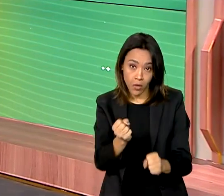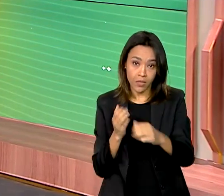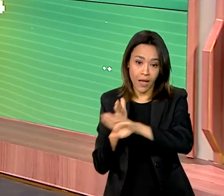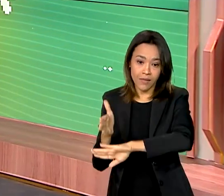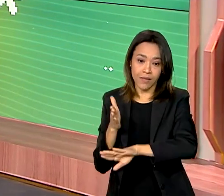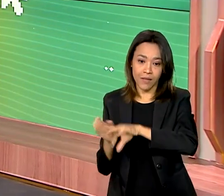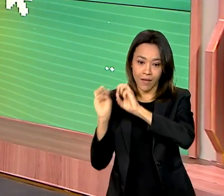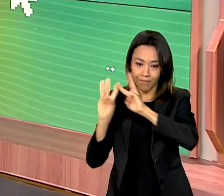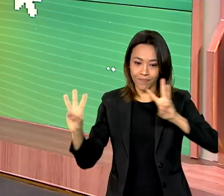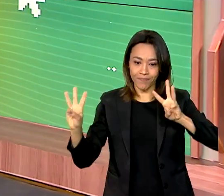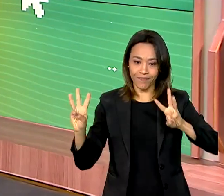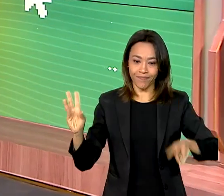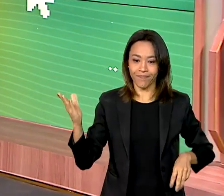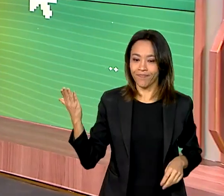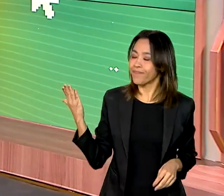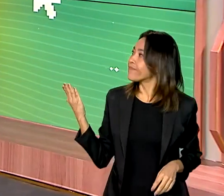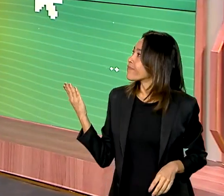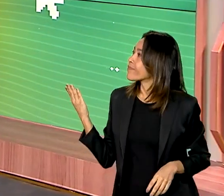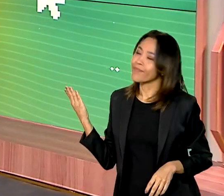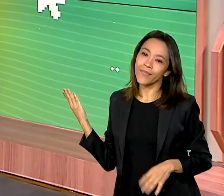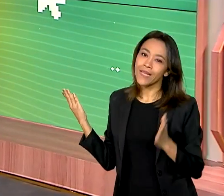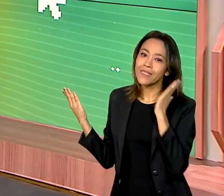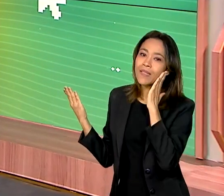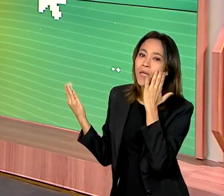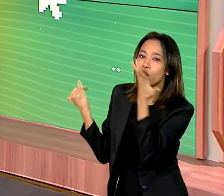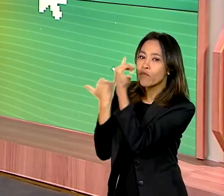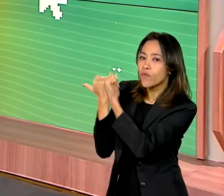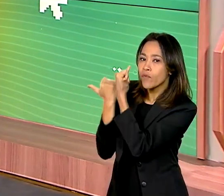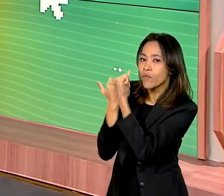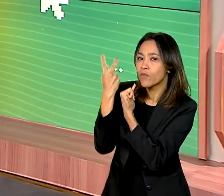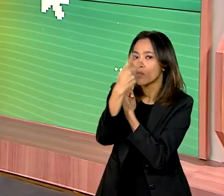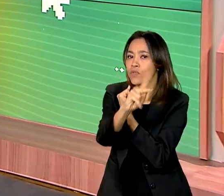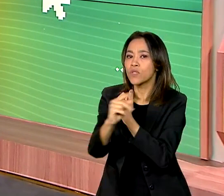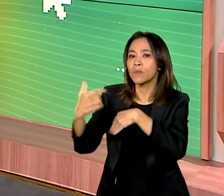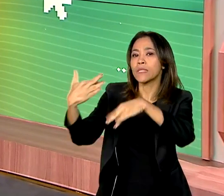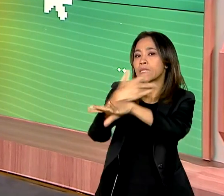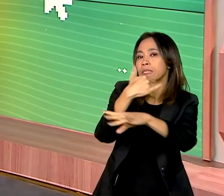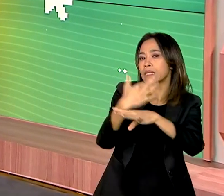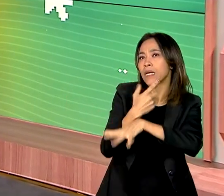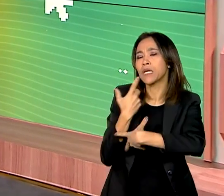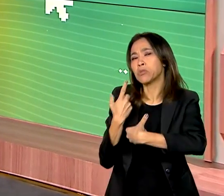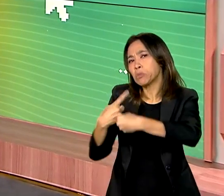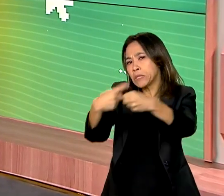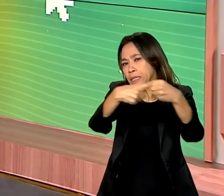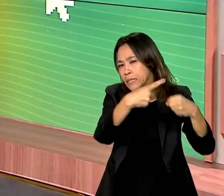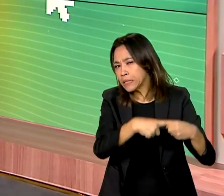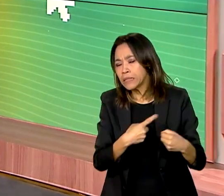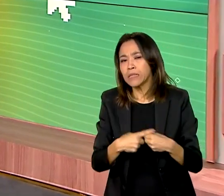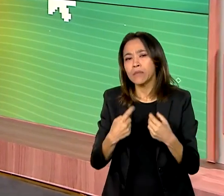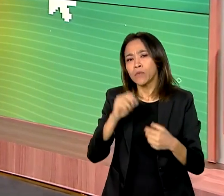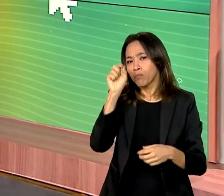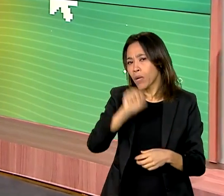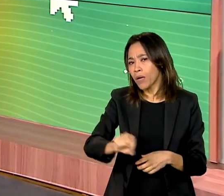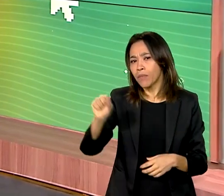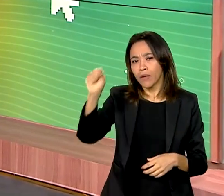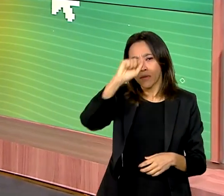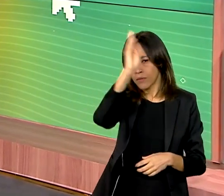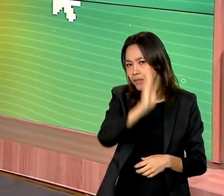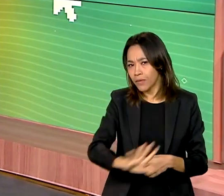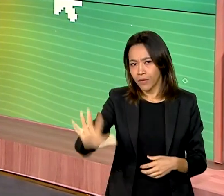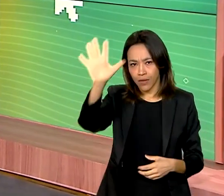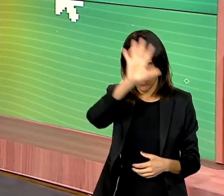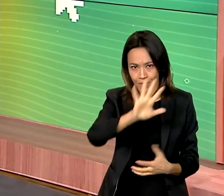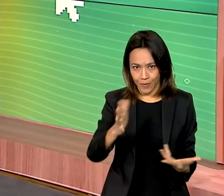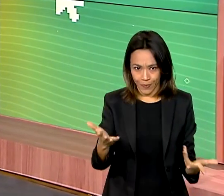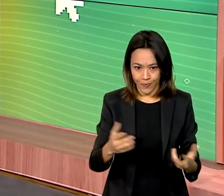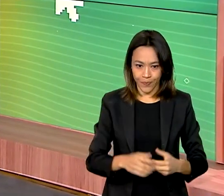barra comunica.br para saber mais sobre o seu município ou alguma outra cidade ou região do país. E uma das